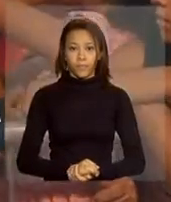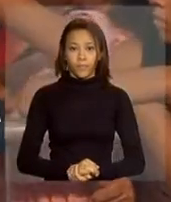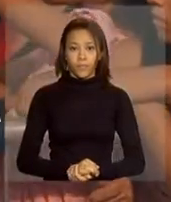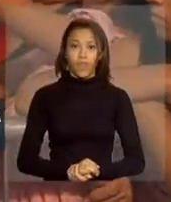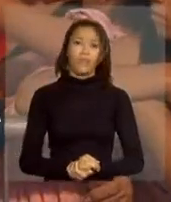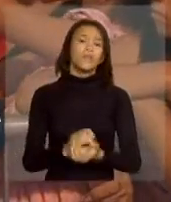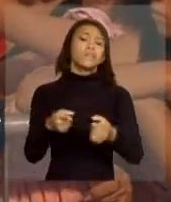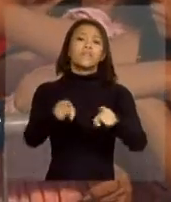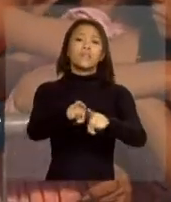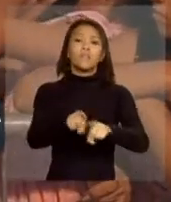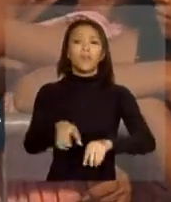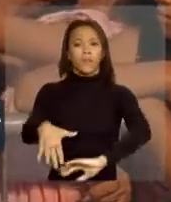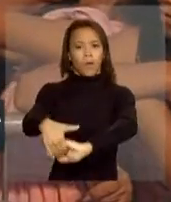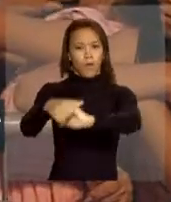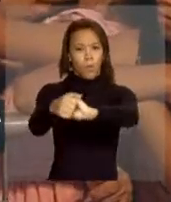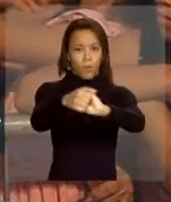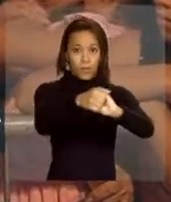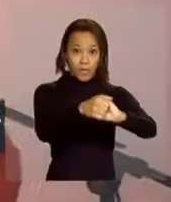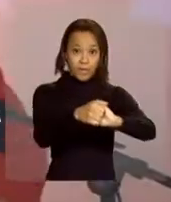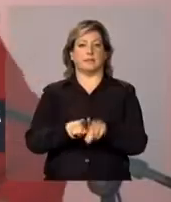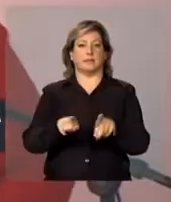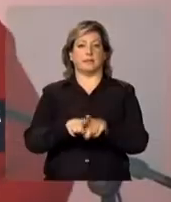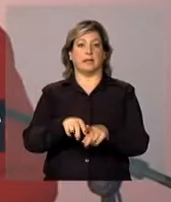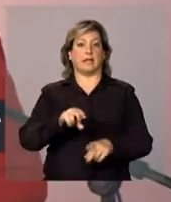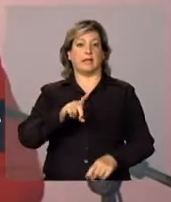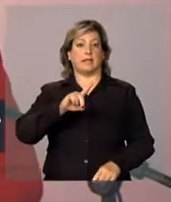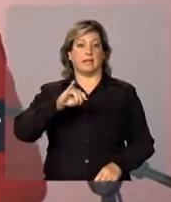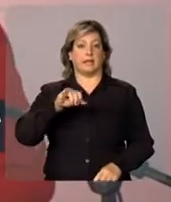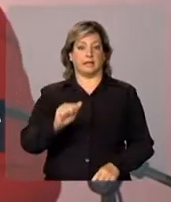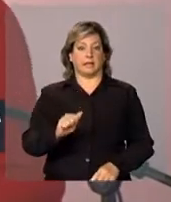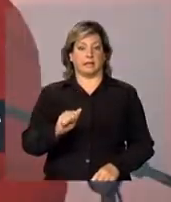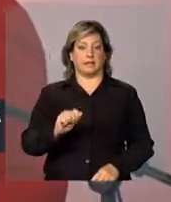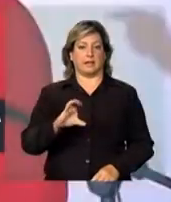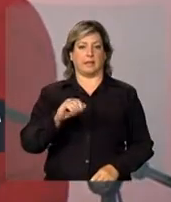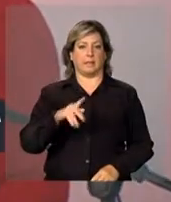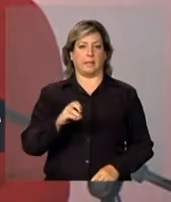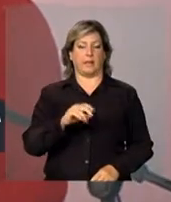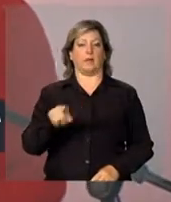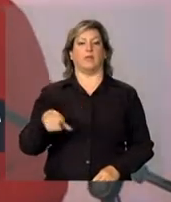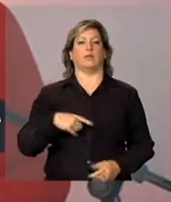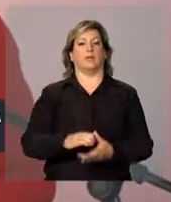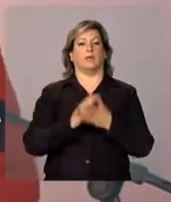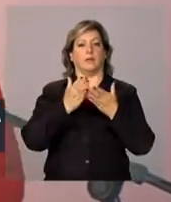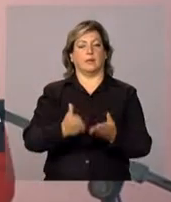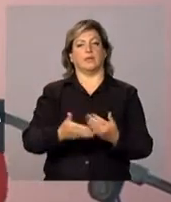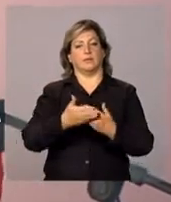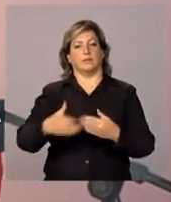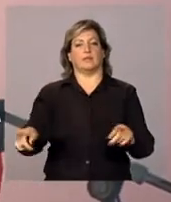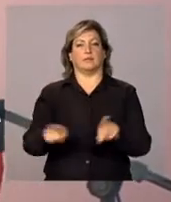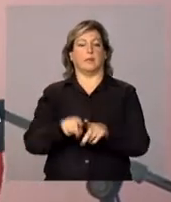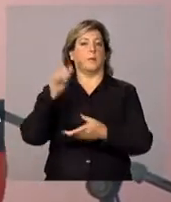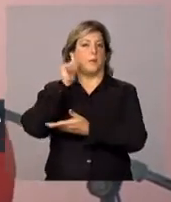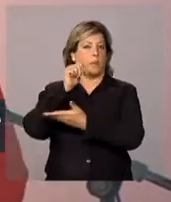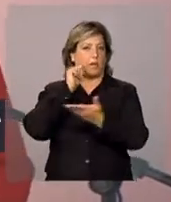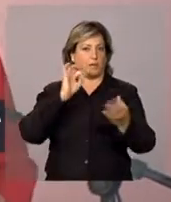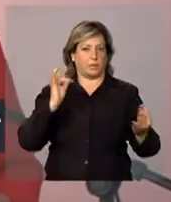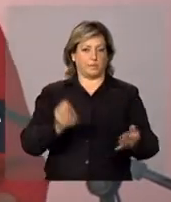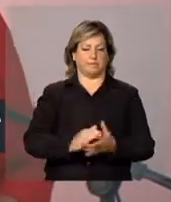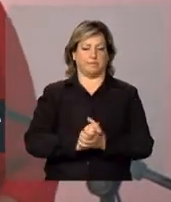Cumprimento também a Ana Estela, eu estou cumprindo também eu estou cumprindo também as mulheres.